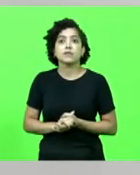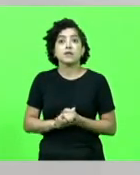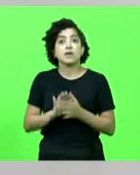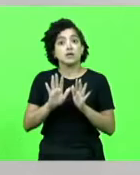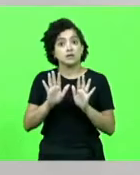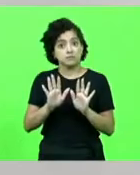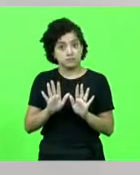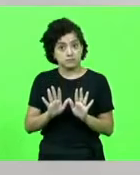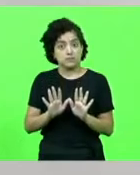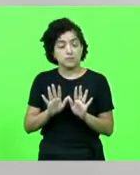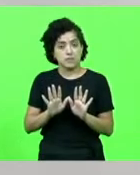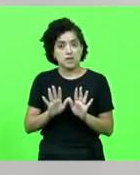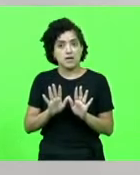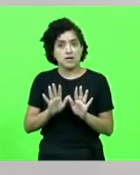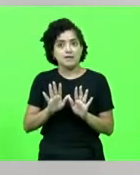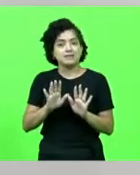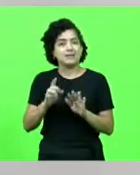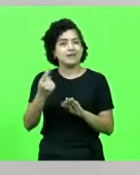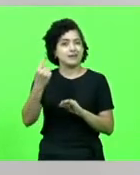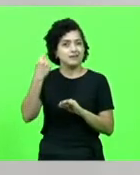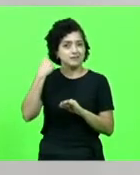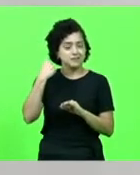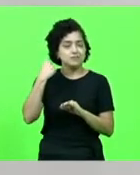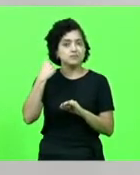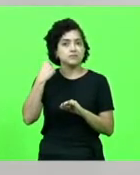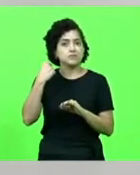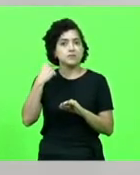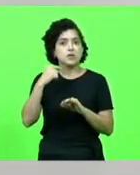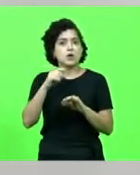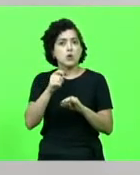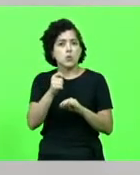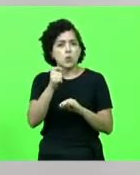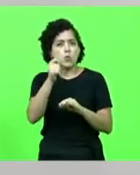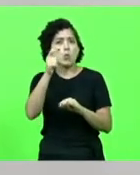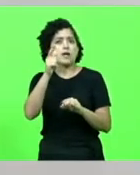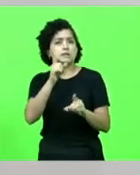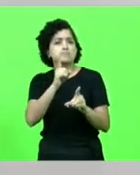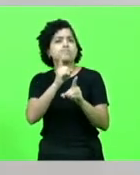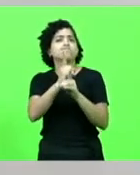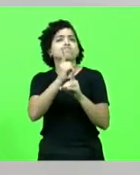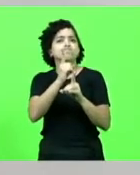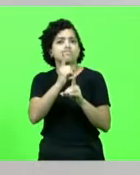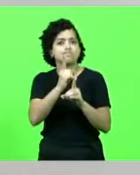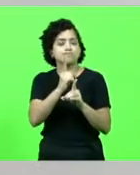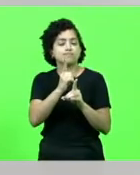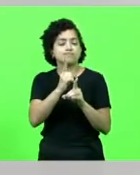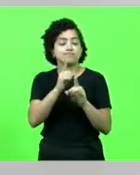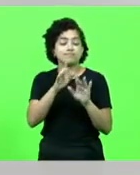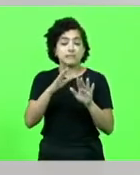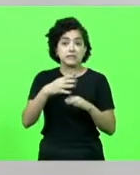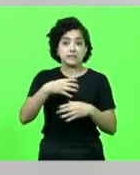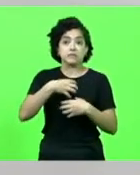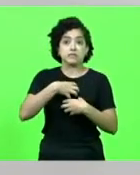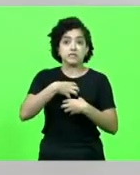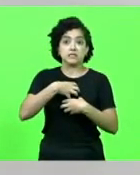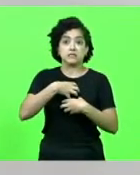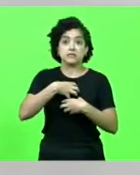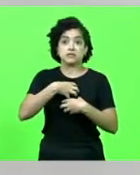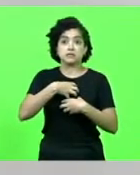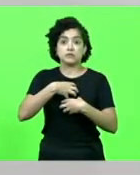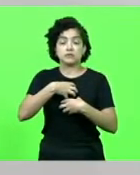quase naquela época, eu identifiquei e eu me sinto incompetente por não ter